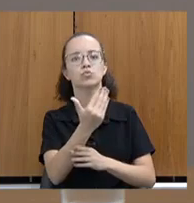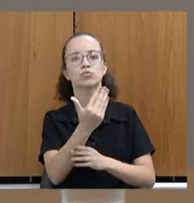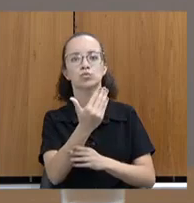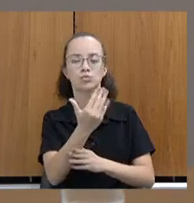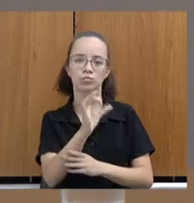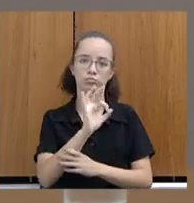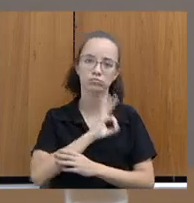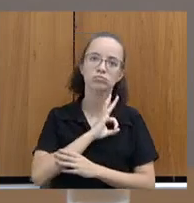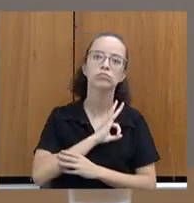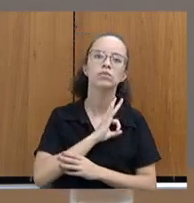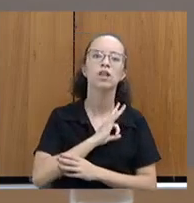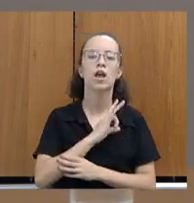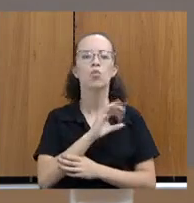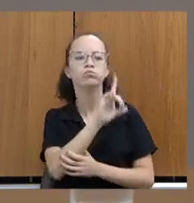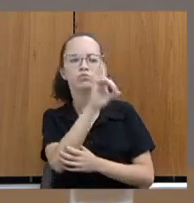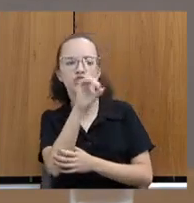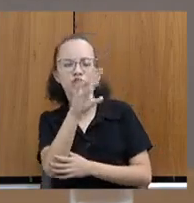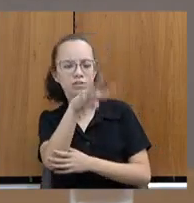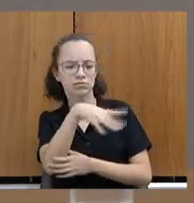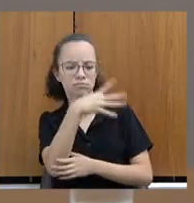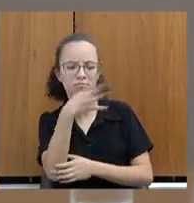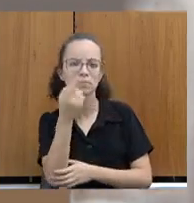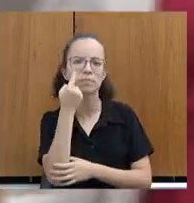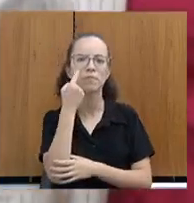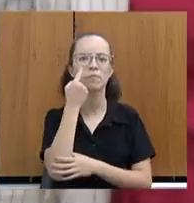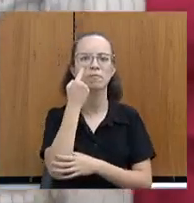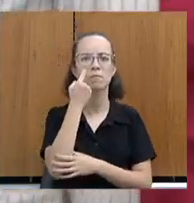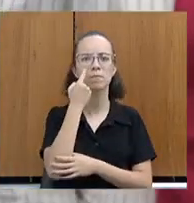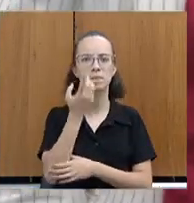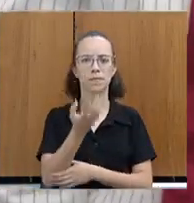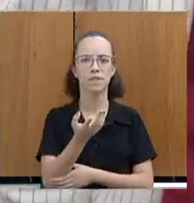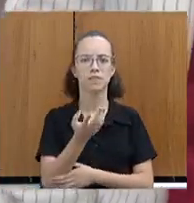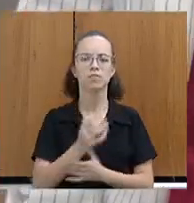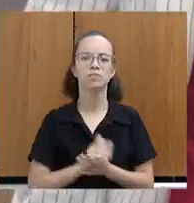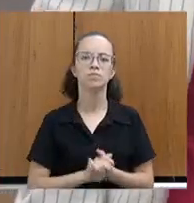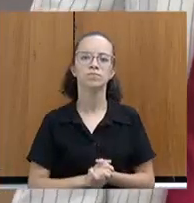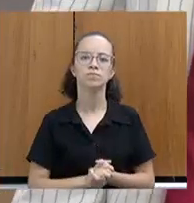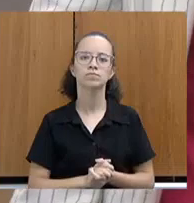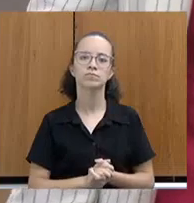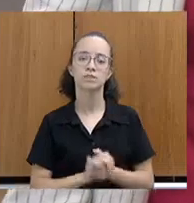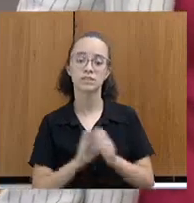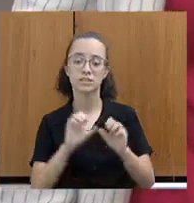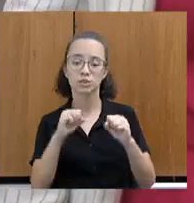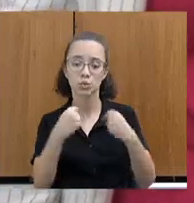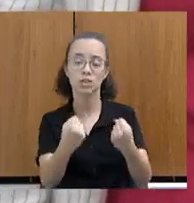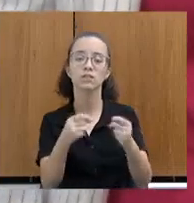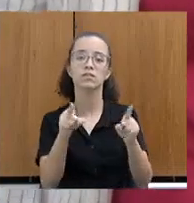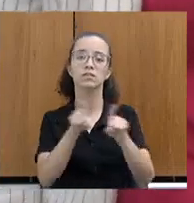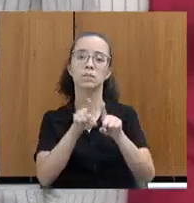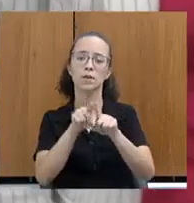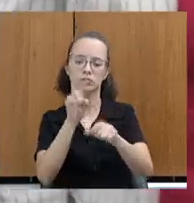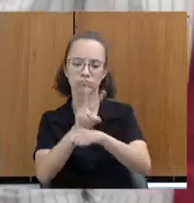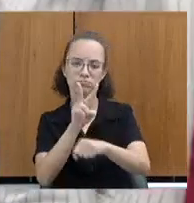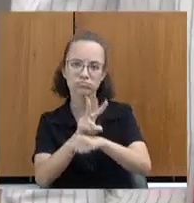Militar para ver toda essa questão de segurança e de escolta.